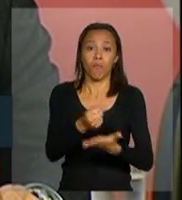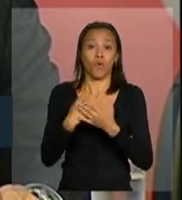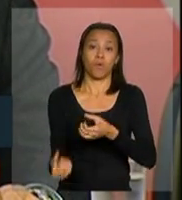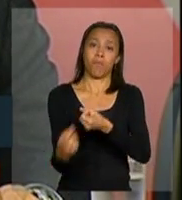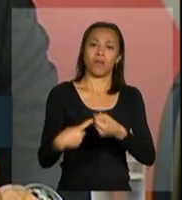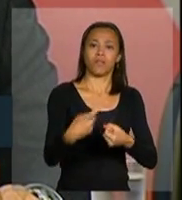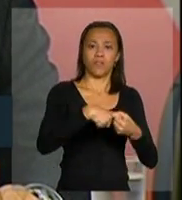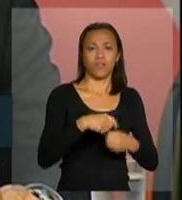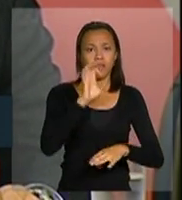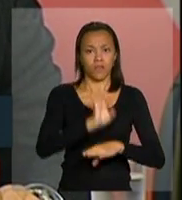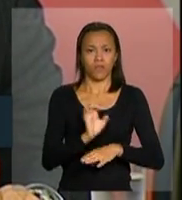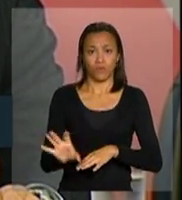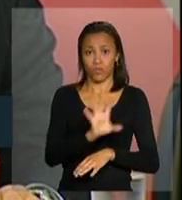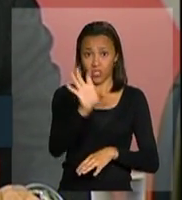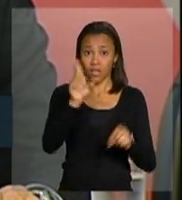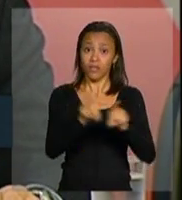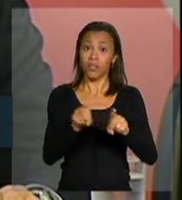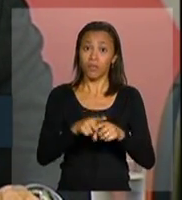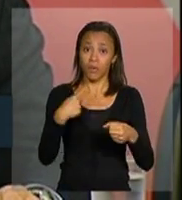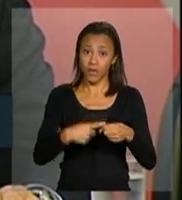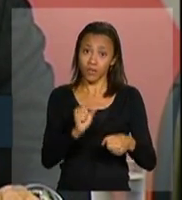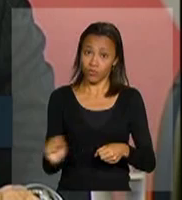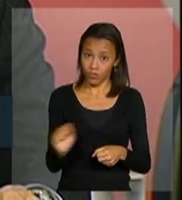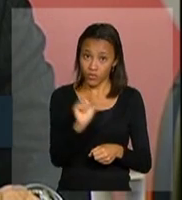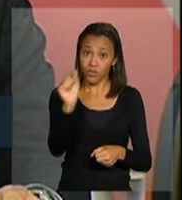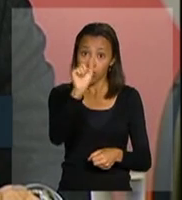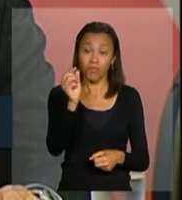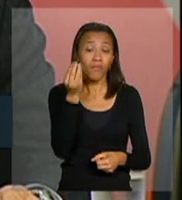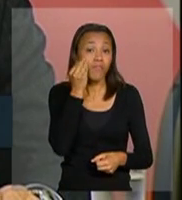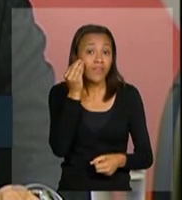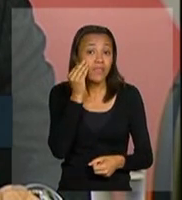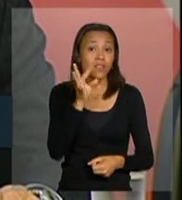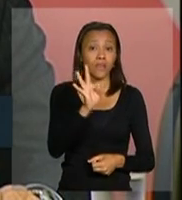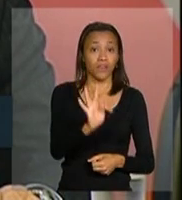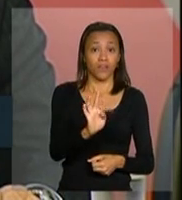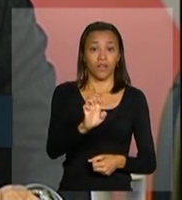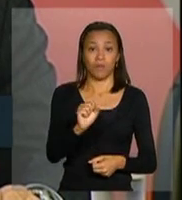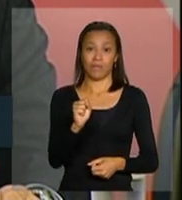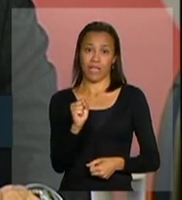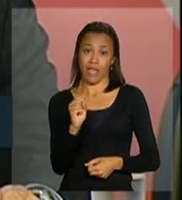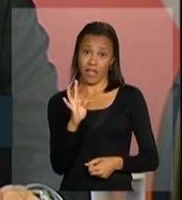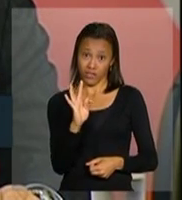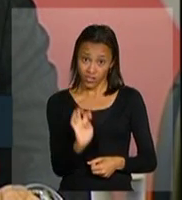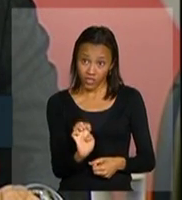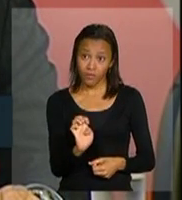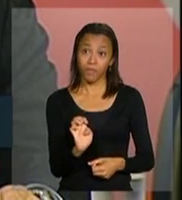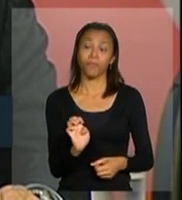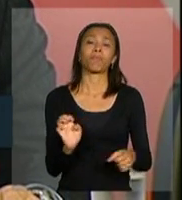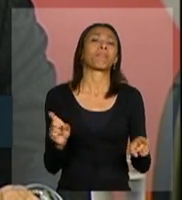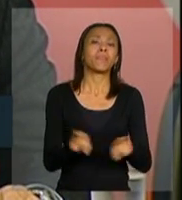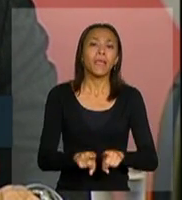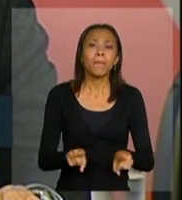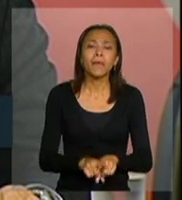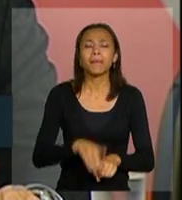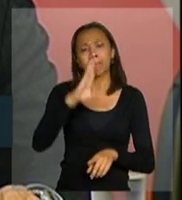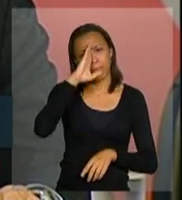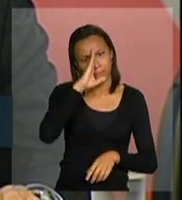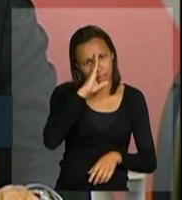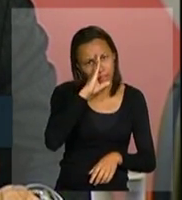o acesso à testagem, mas, sobretudo, ao tratamento das ações de prevenção. Sobretudo, o público